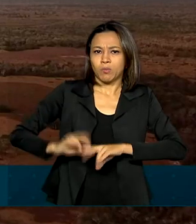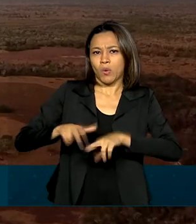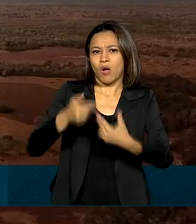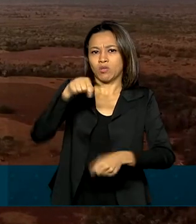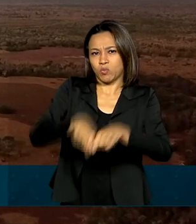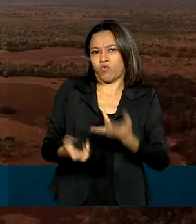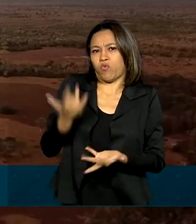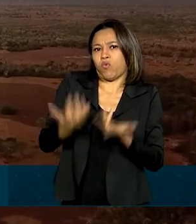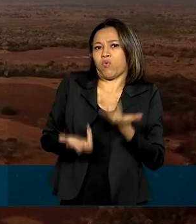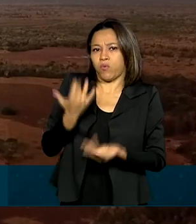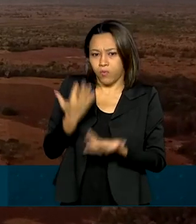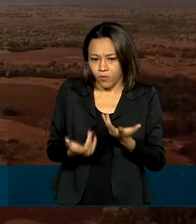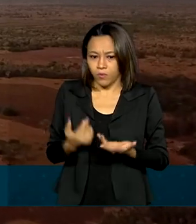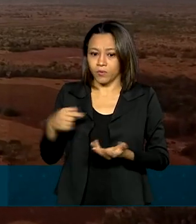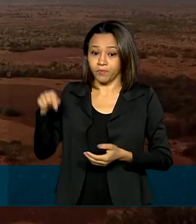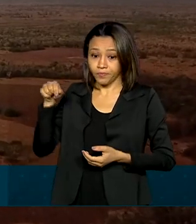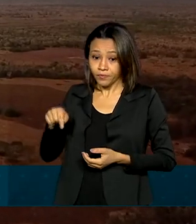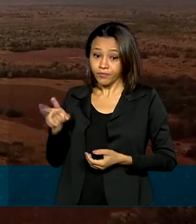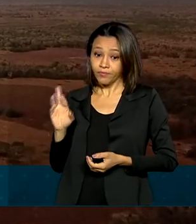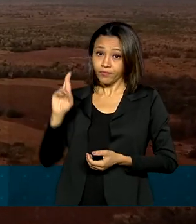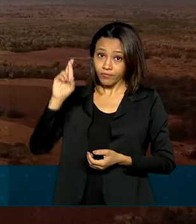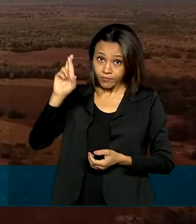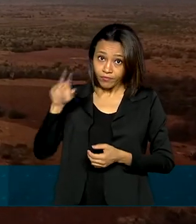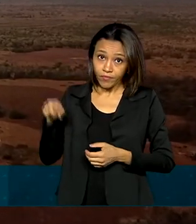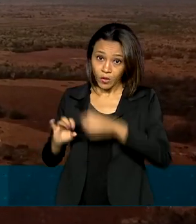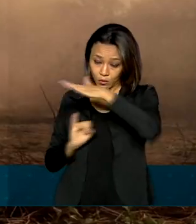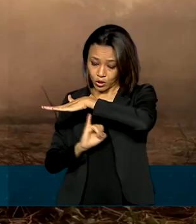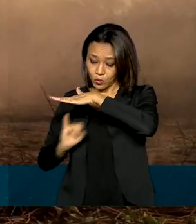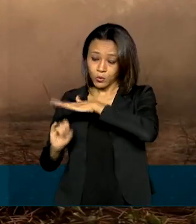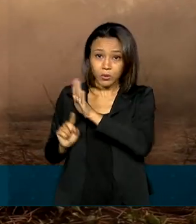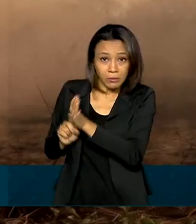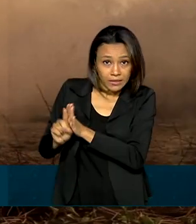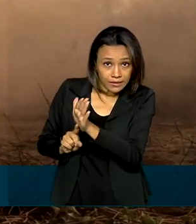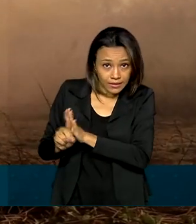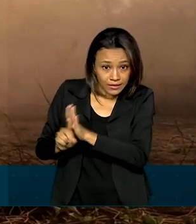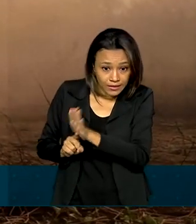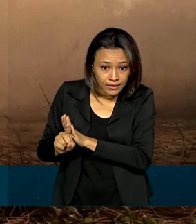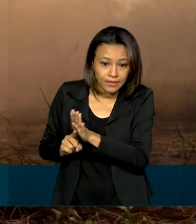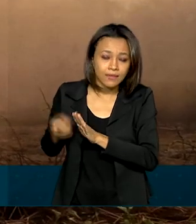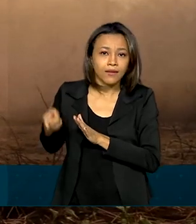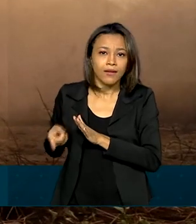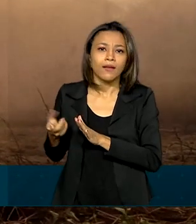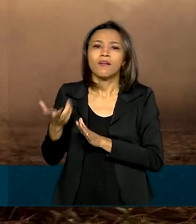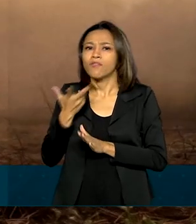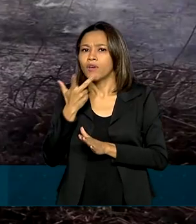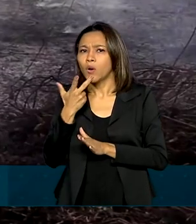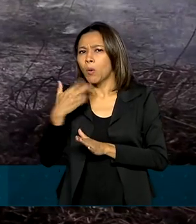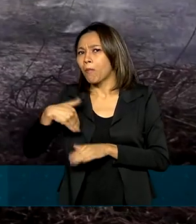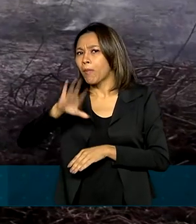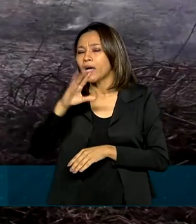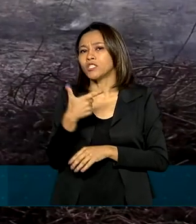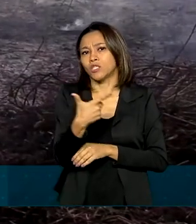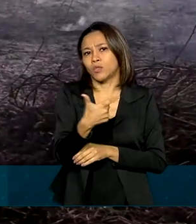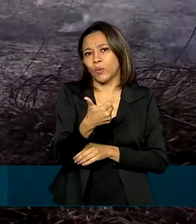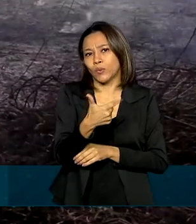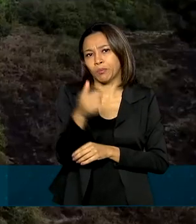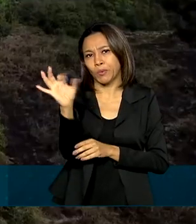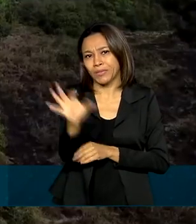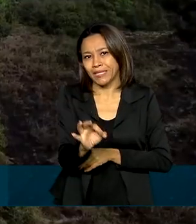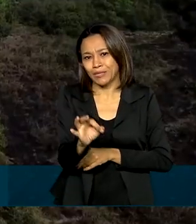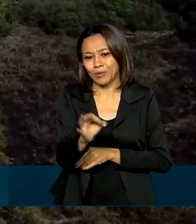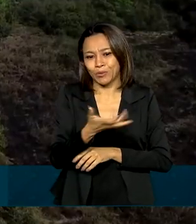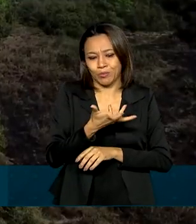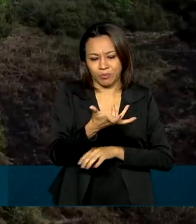De acordo com o Instituto Nacional de Pesquisas Espaciais, o INPE, mais de 12% do Pantanal